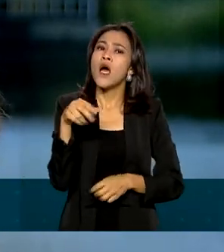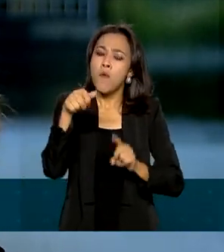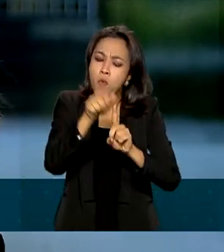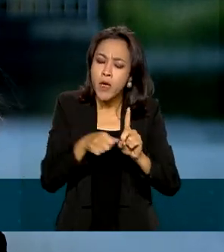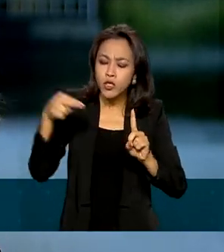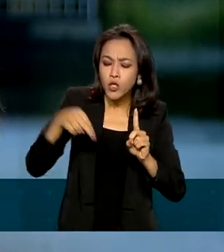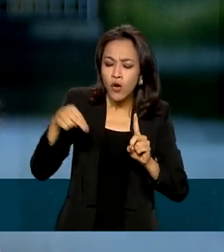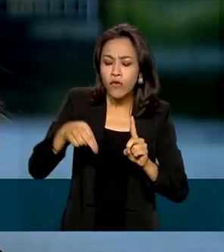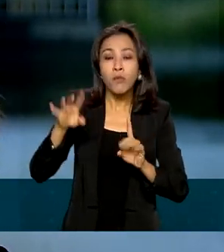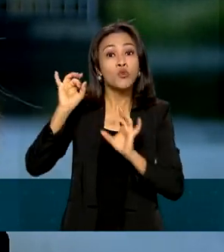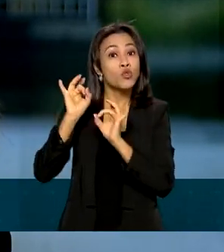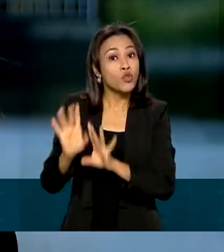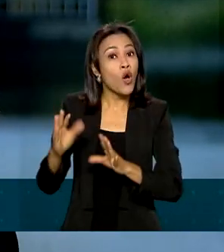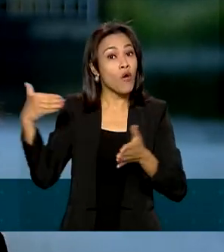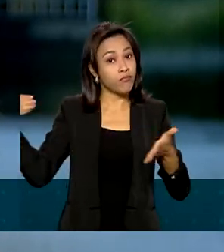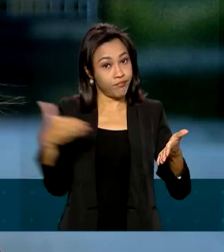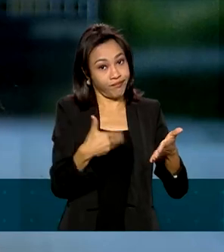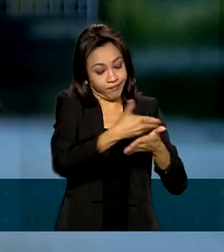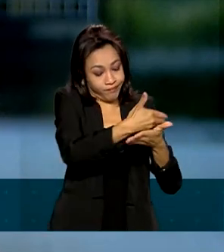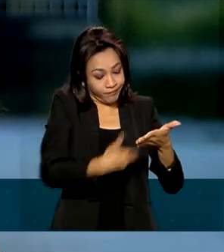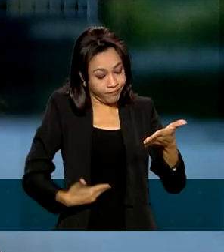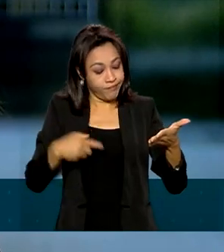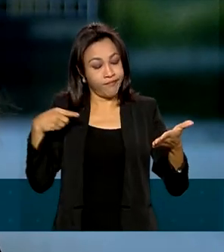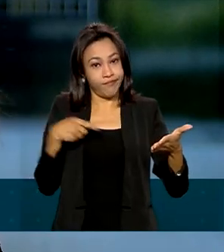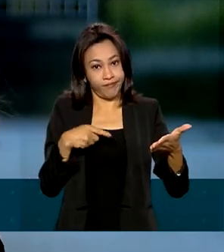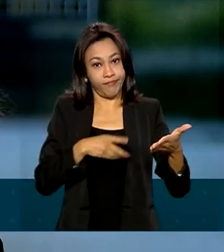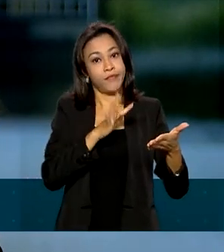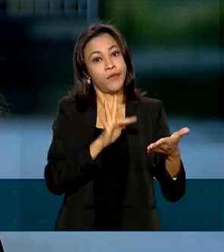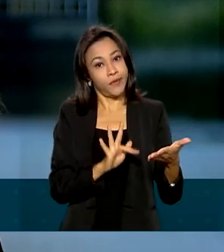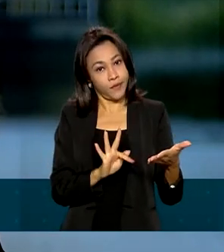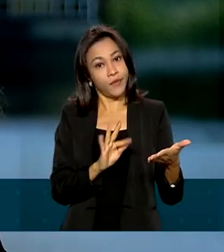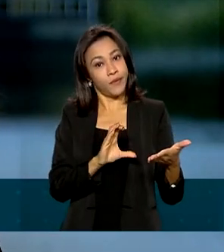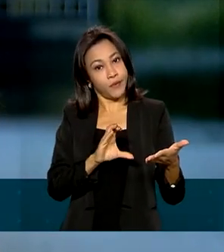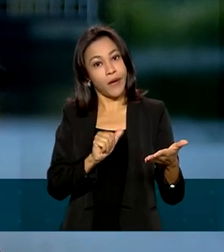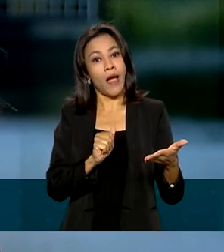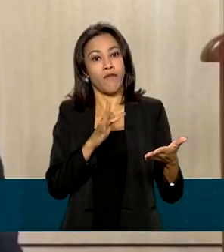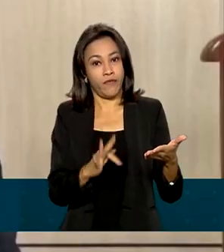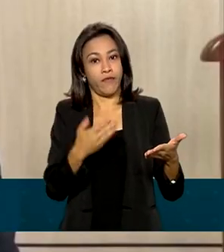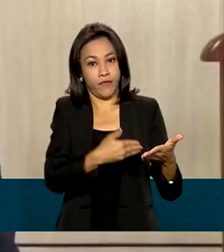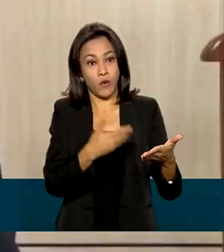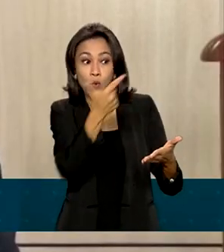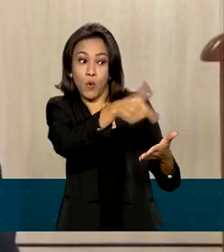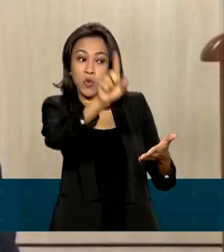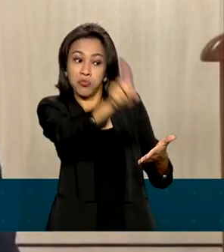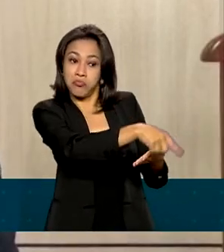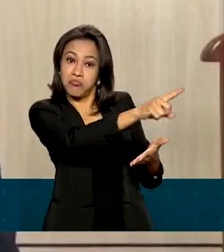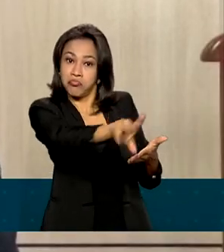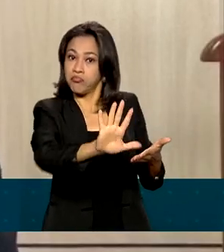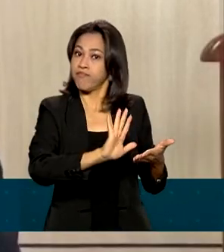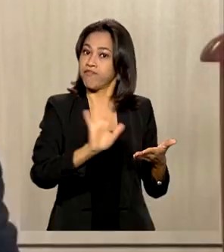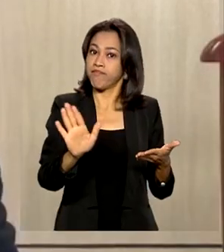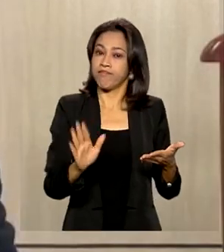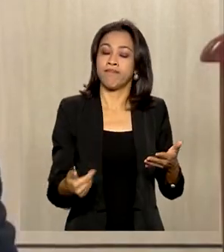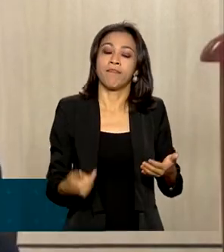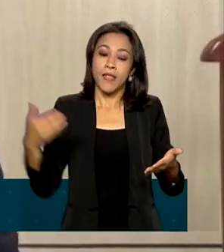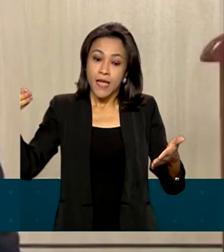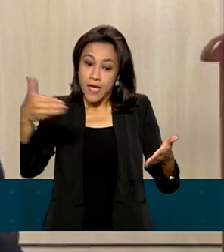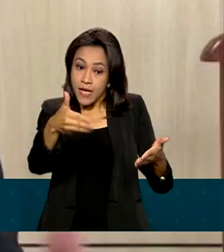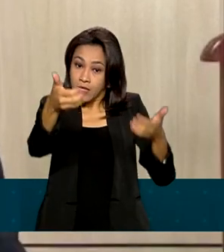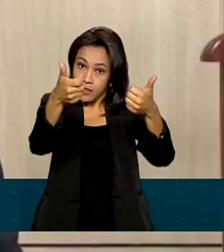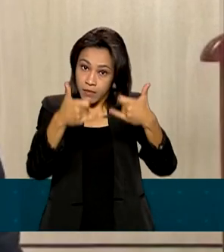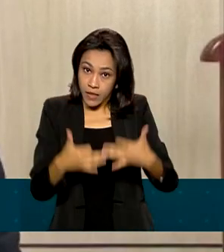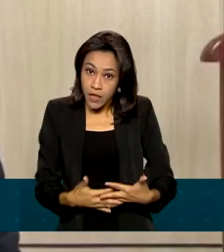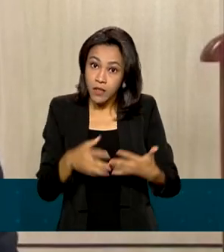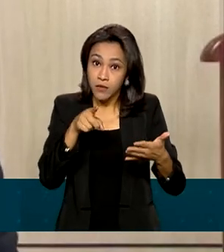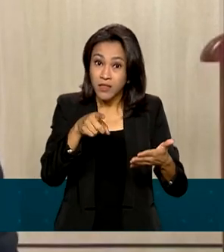emitido o CAF, o Cadastro Nacional da Agricultura Familiar. A partir de novembro, o beneficiário em que sua